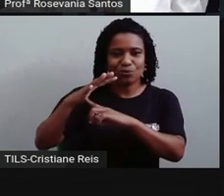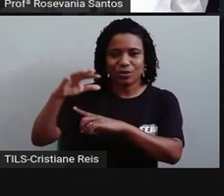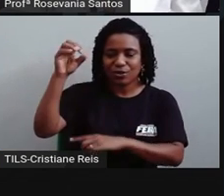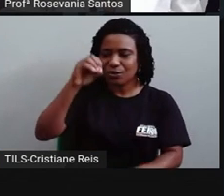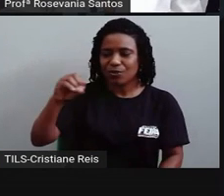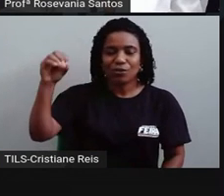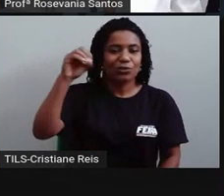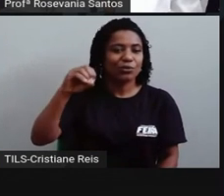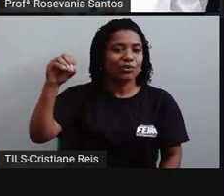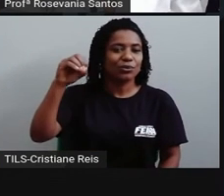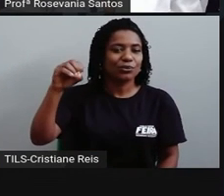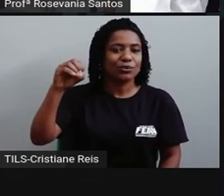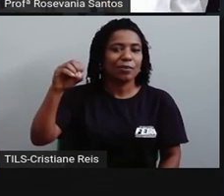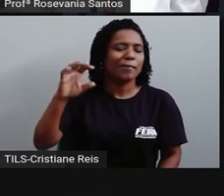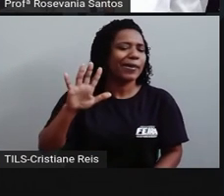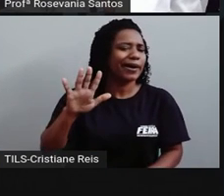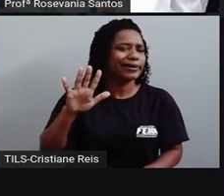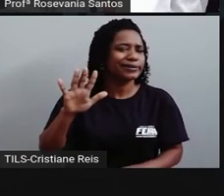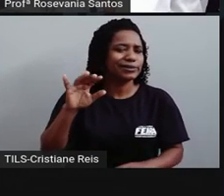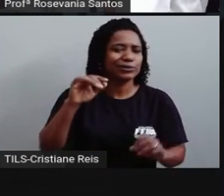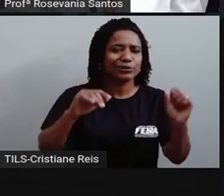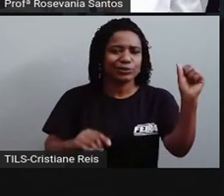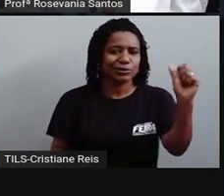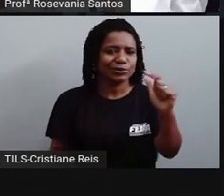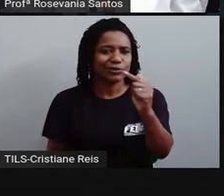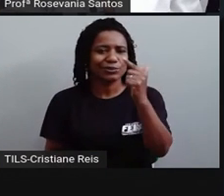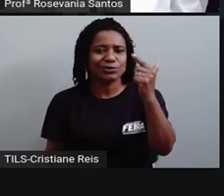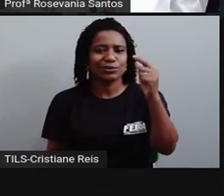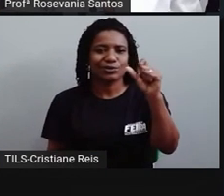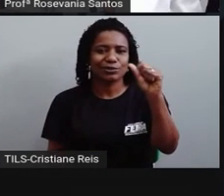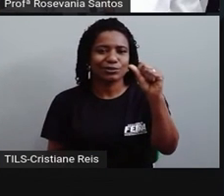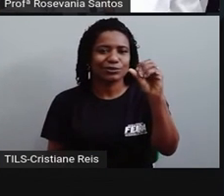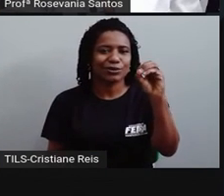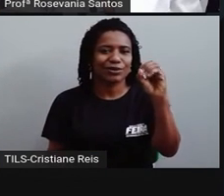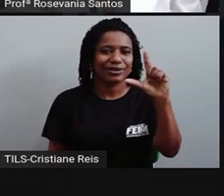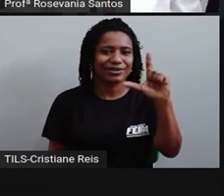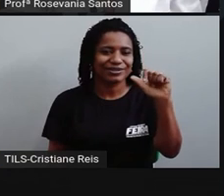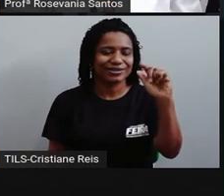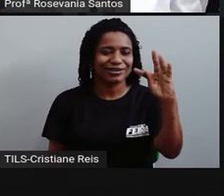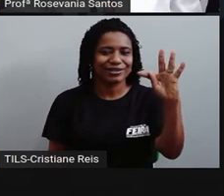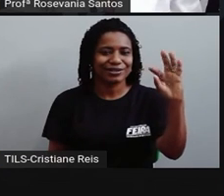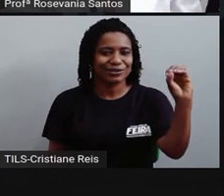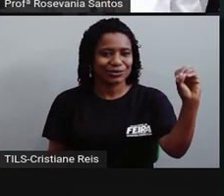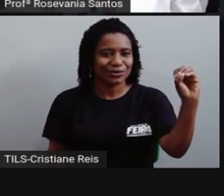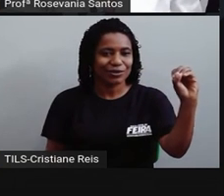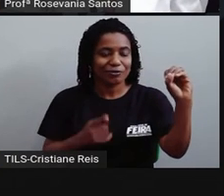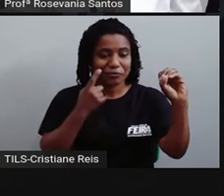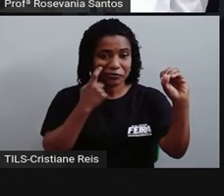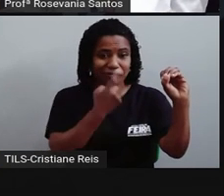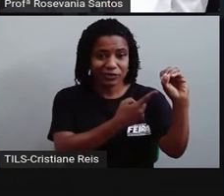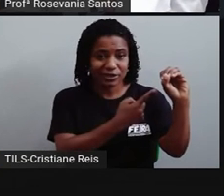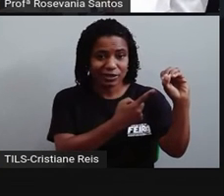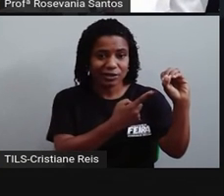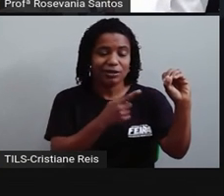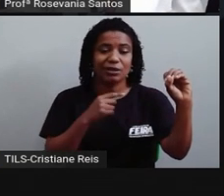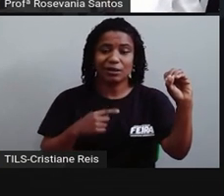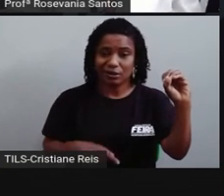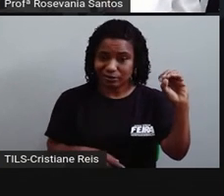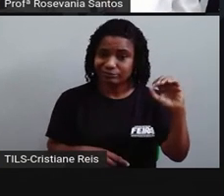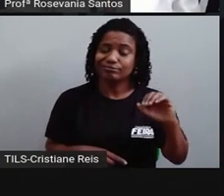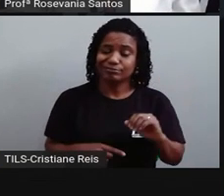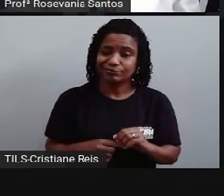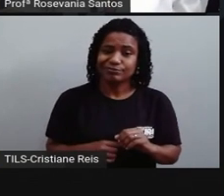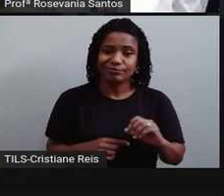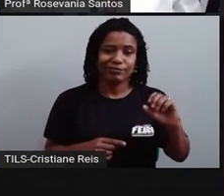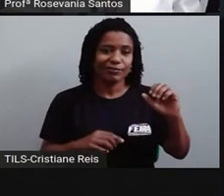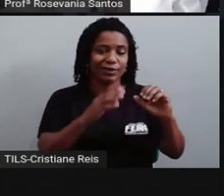solistício, olha como já mudou o eixo da Terra aqui, né? No hemisfério sul, já não está tão iluminado. Então, para a gente, já é o